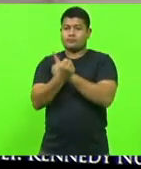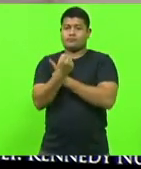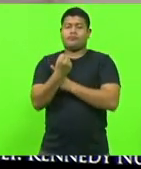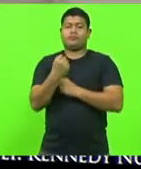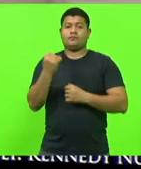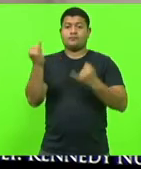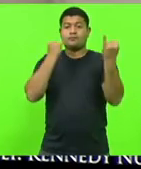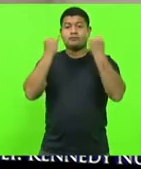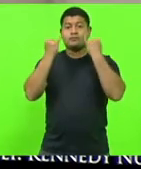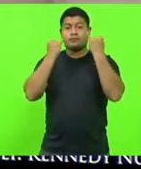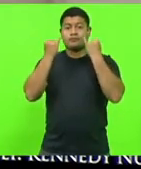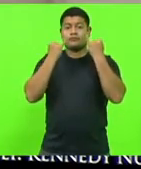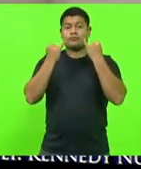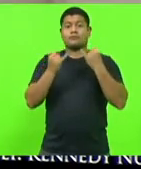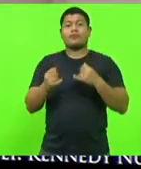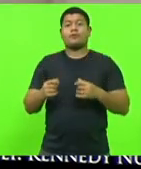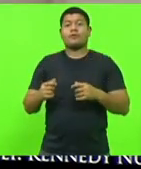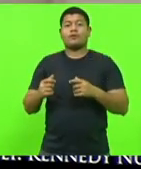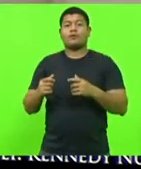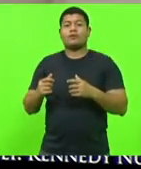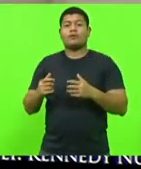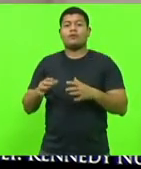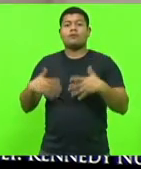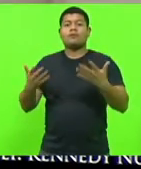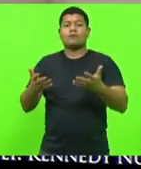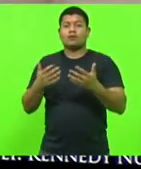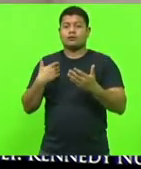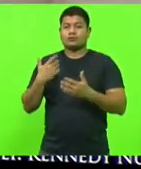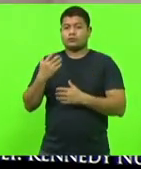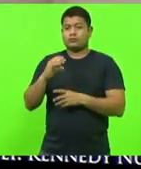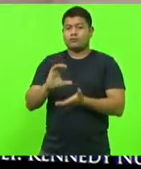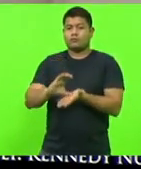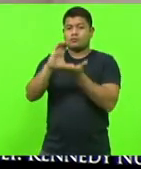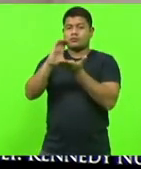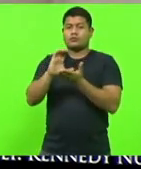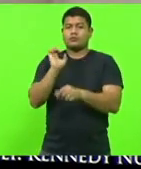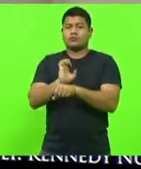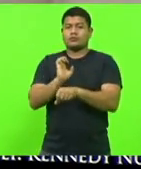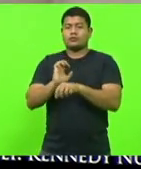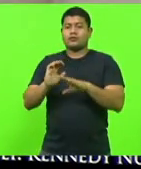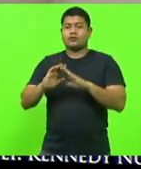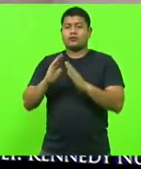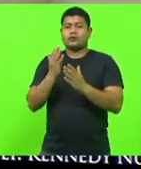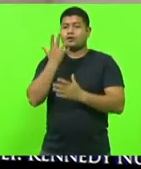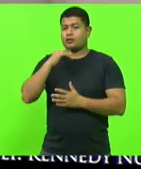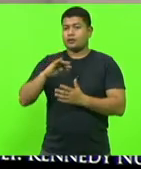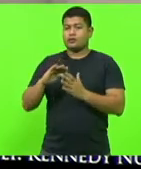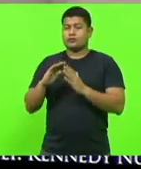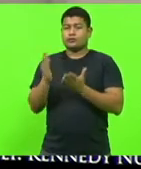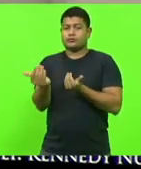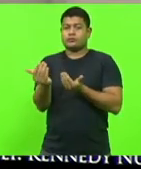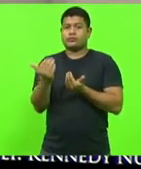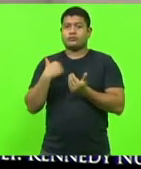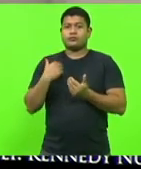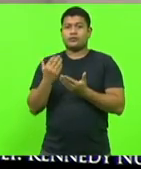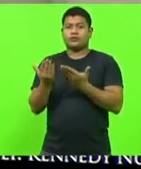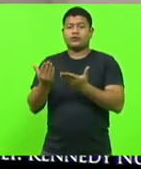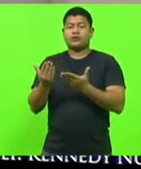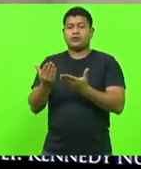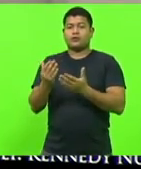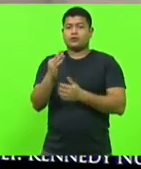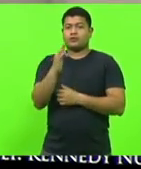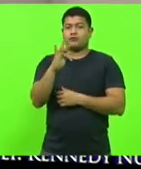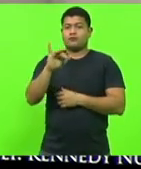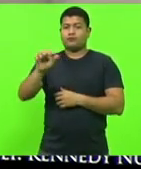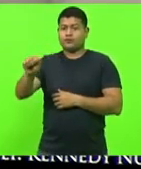Informações acerca de quando o Conselho Estadual da Criança e do Adolescente colocará em vigor o plano de aplicação do FIA a resolução